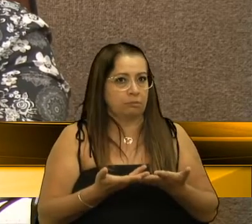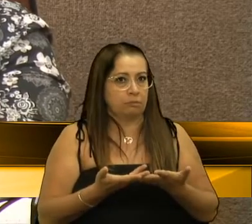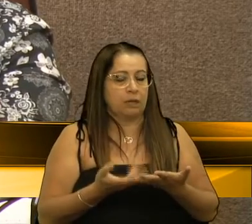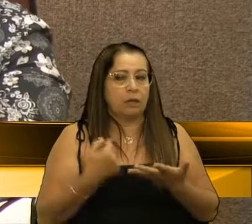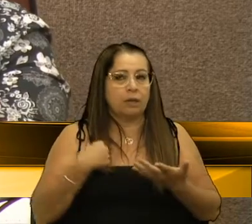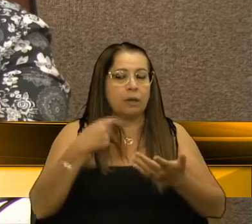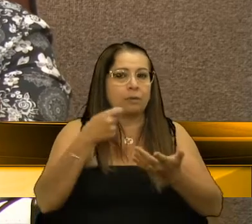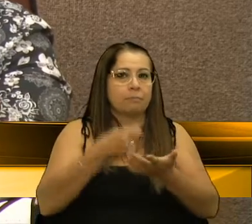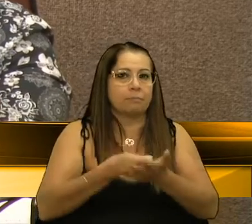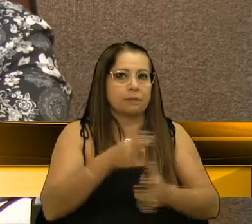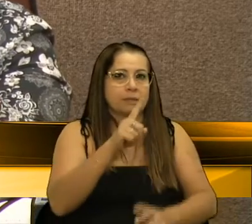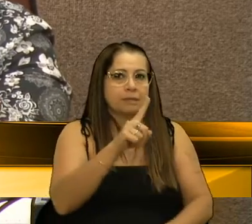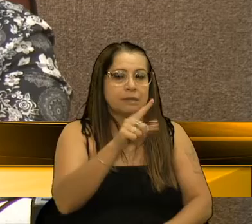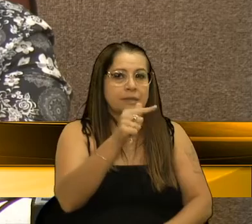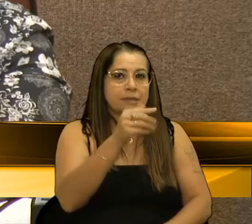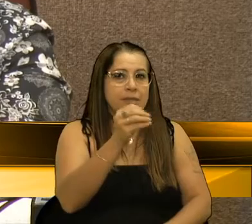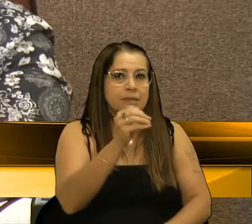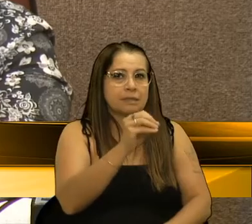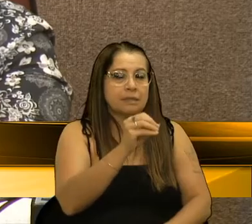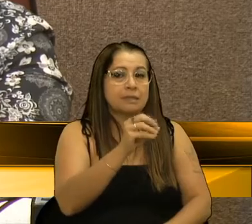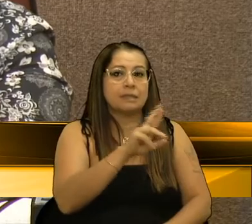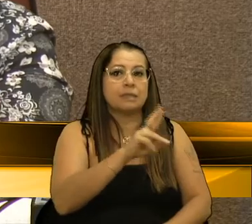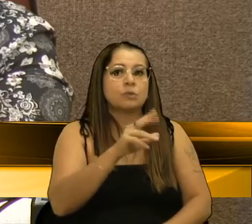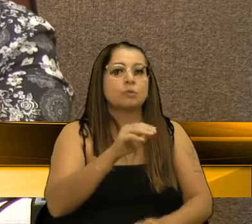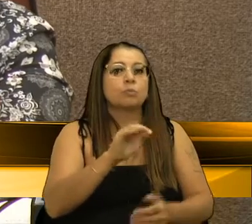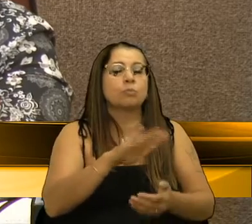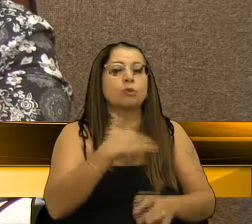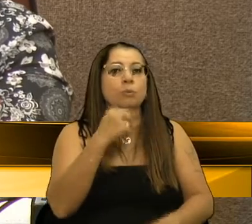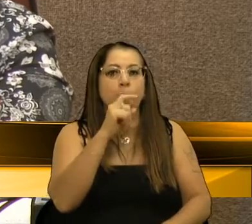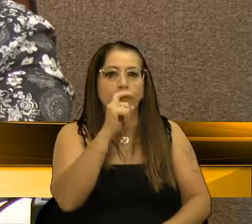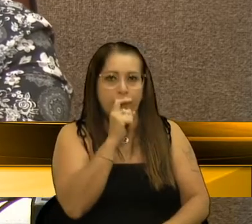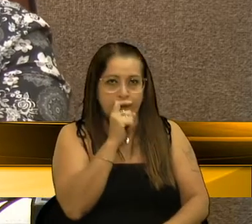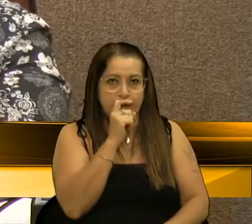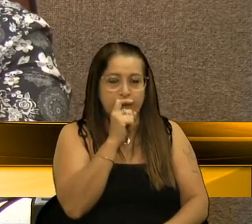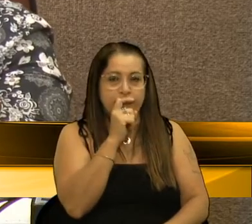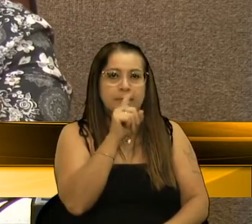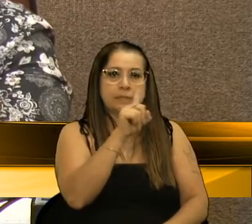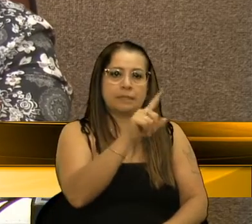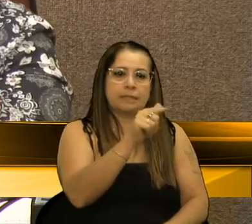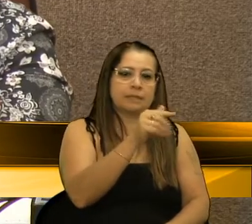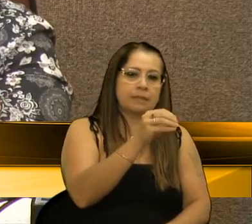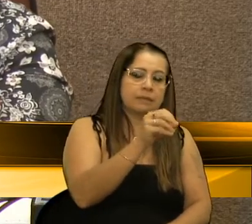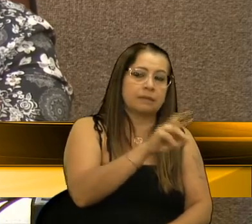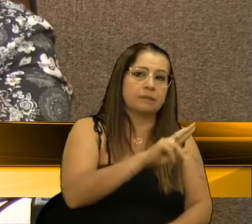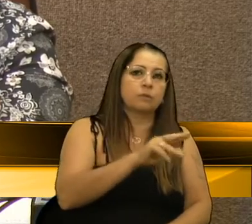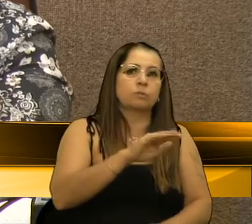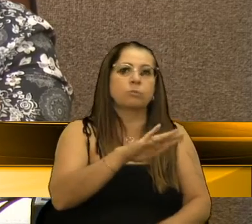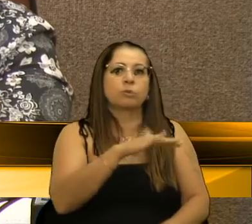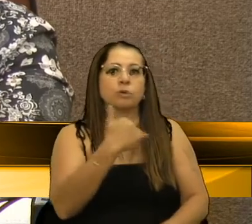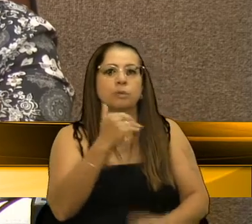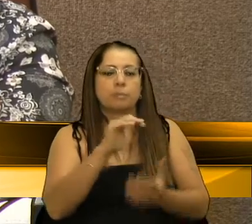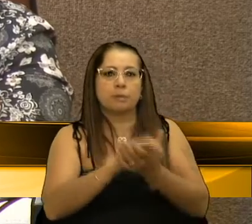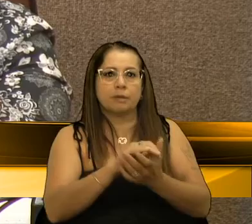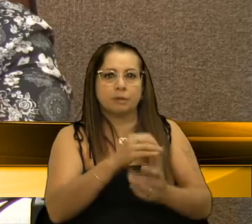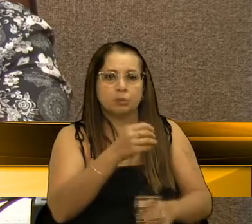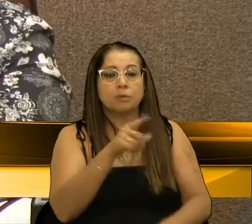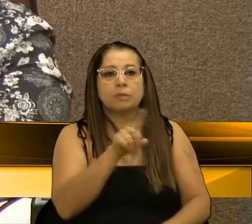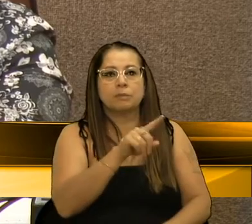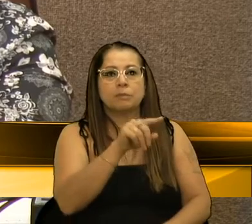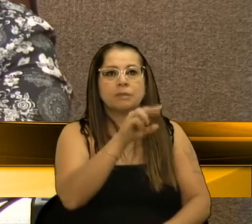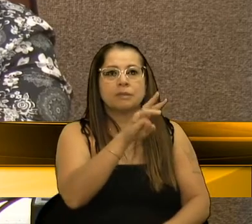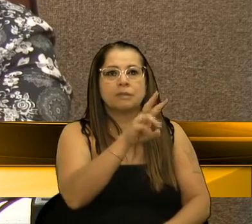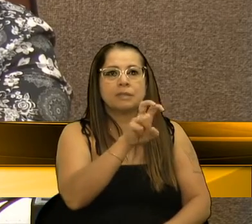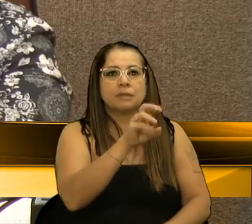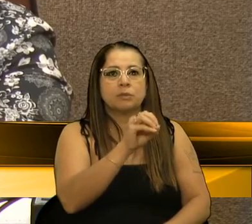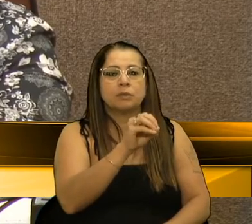paguei R 170,00 quando morreu o meu pai, R$ 170,00 quando morreu o meu marido, e R$ 350,00 quando